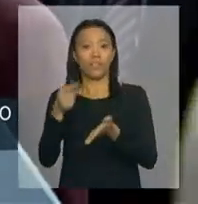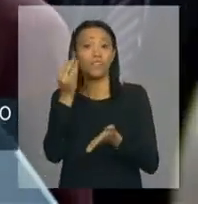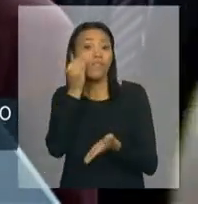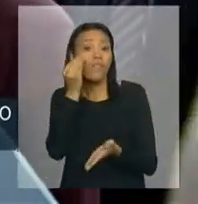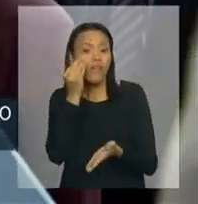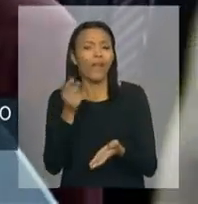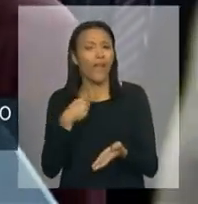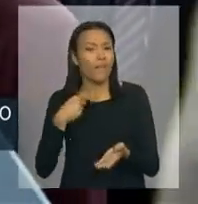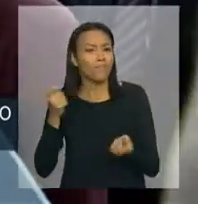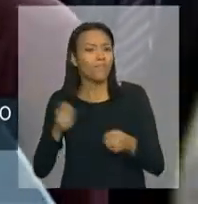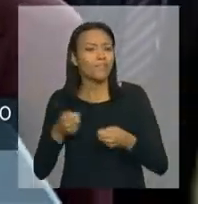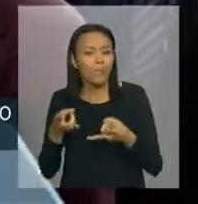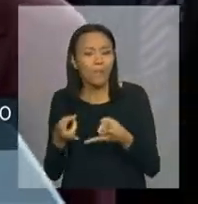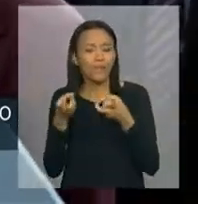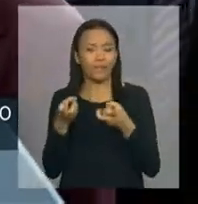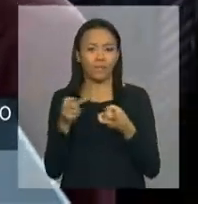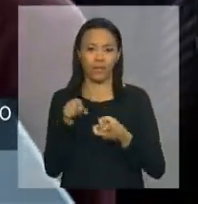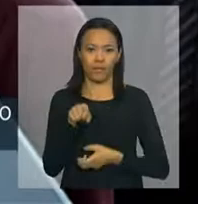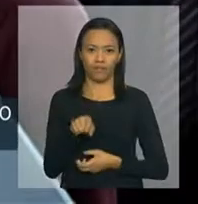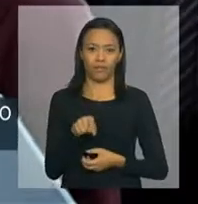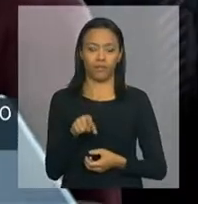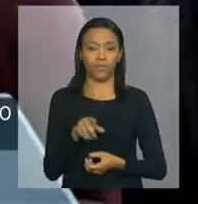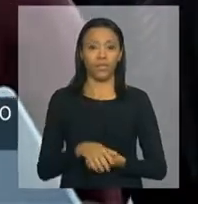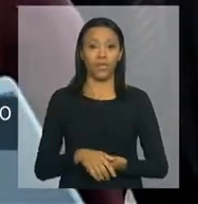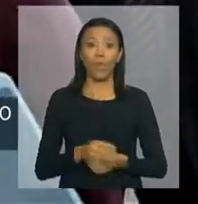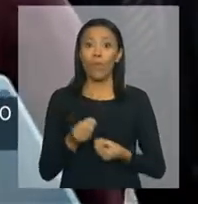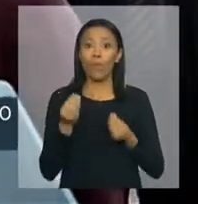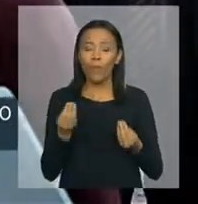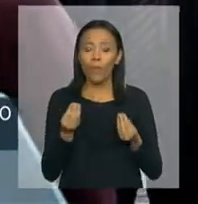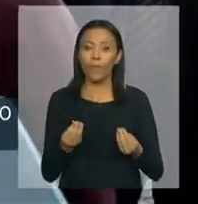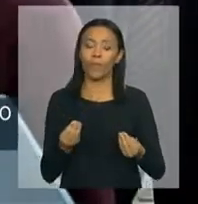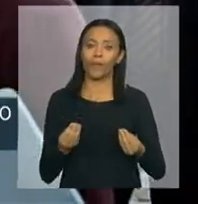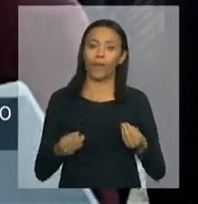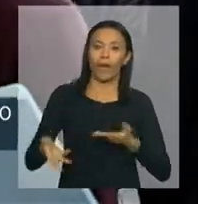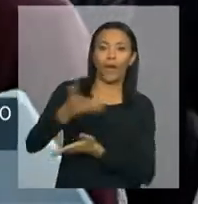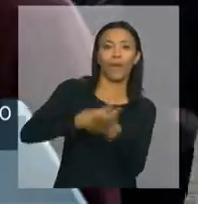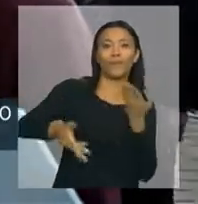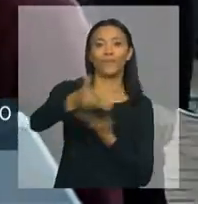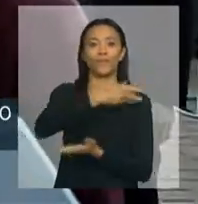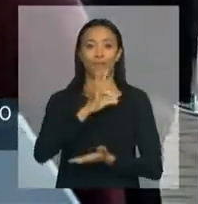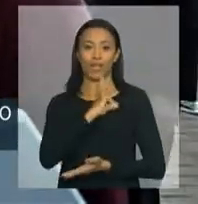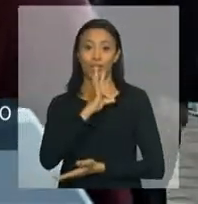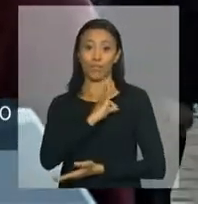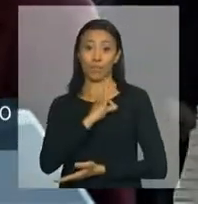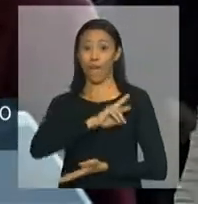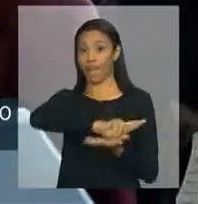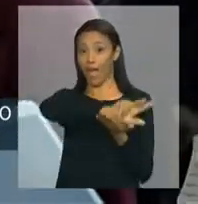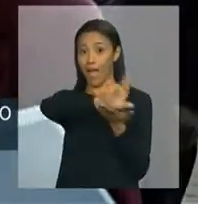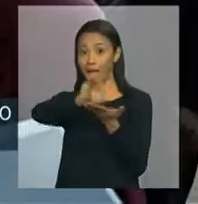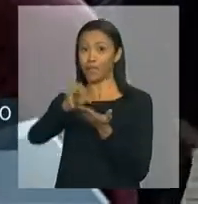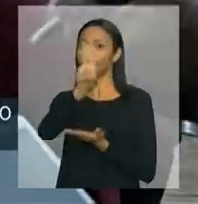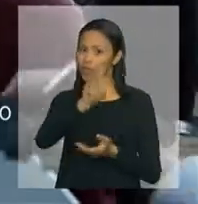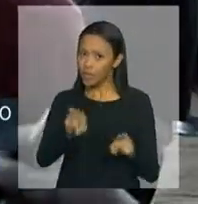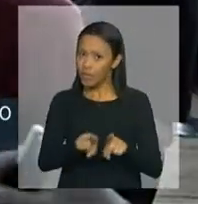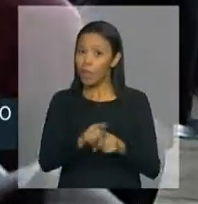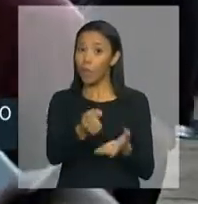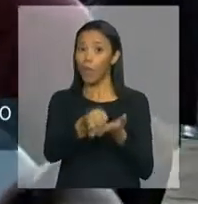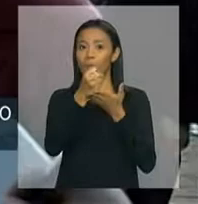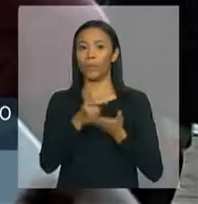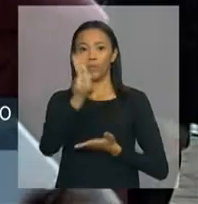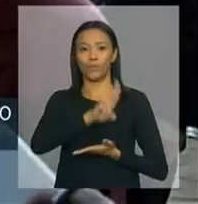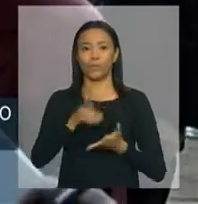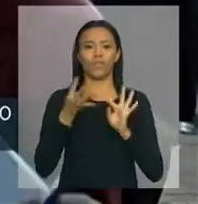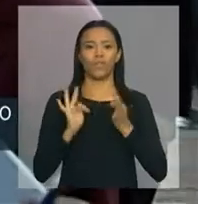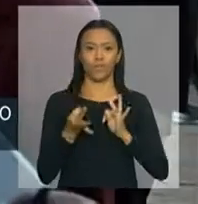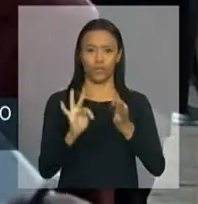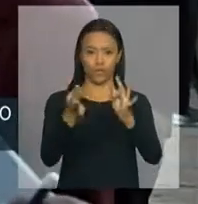perceber outra coisa, a integração das polícias com a melhor tecnologia possível. O